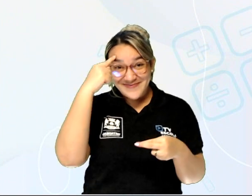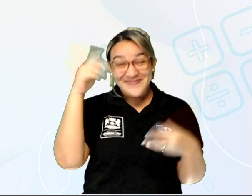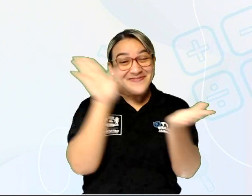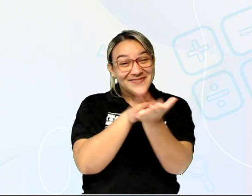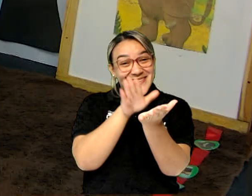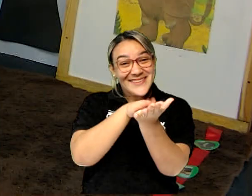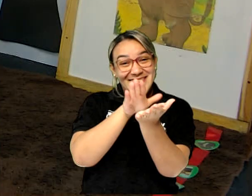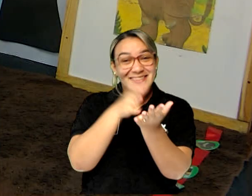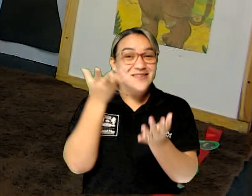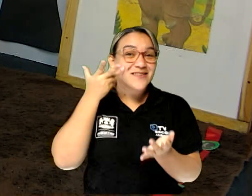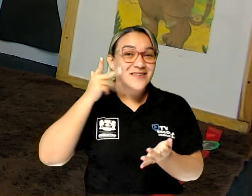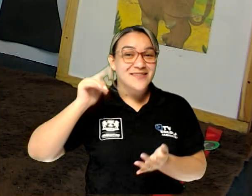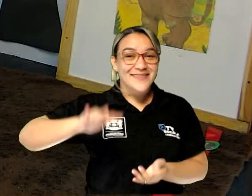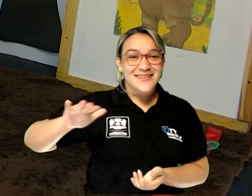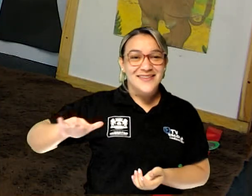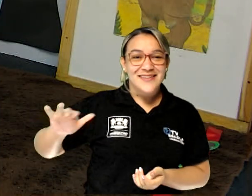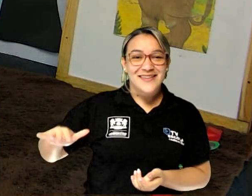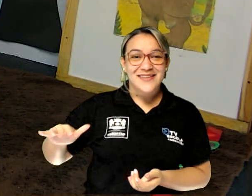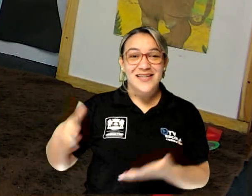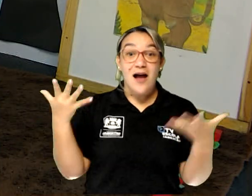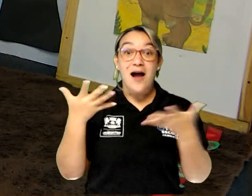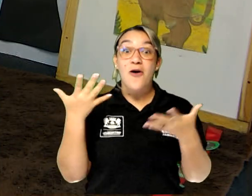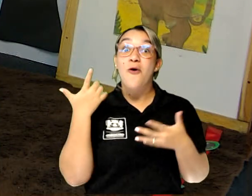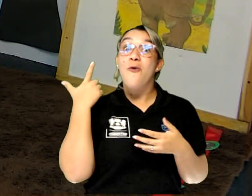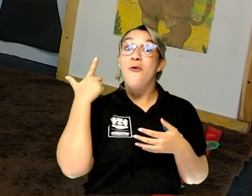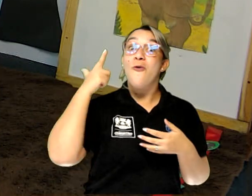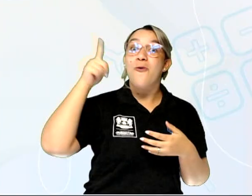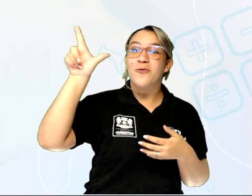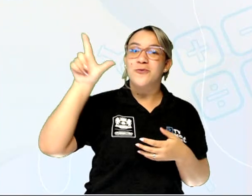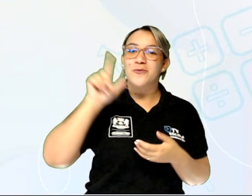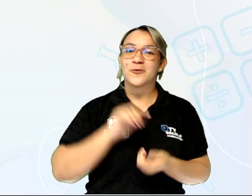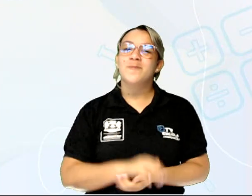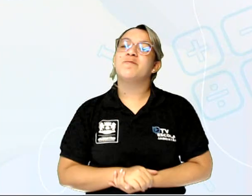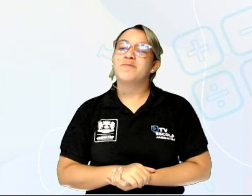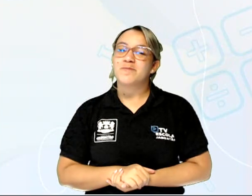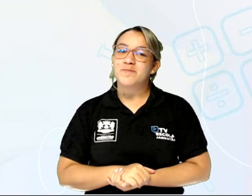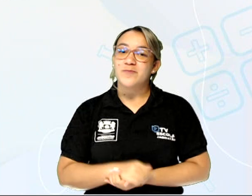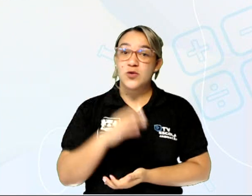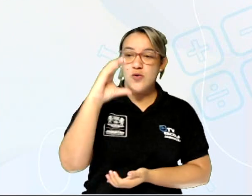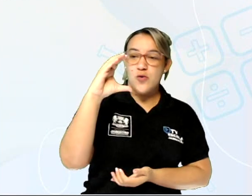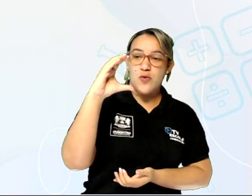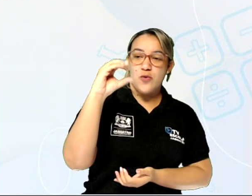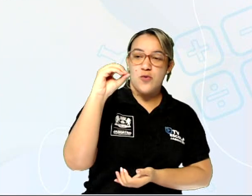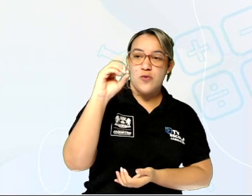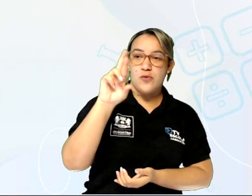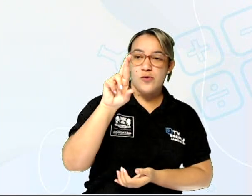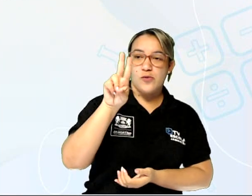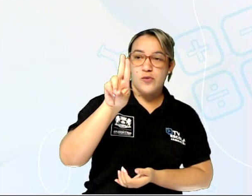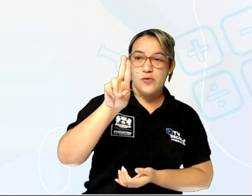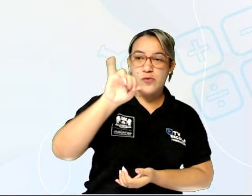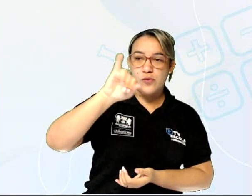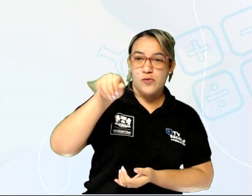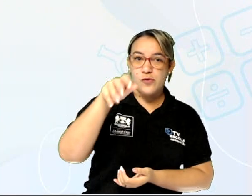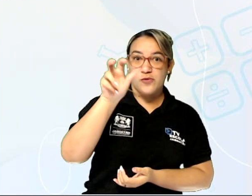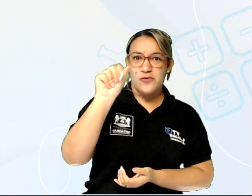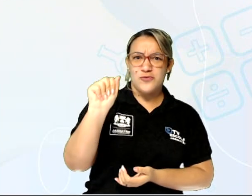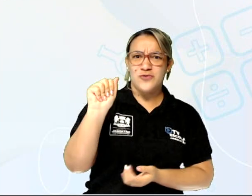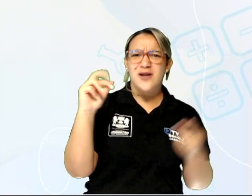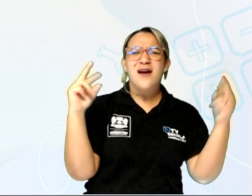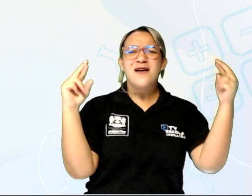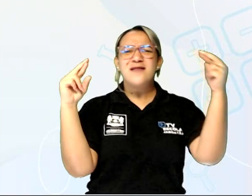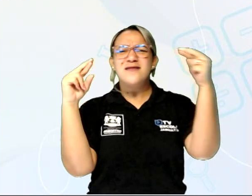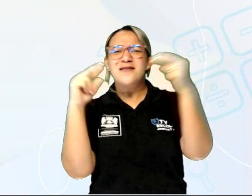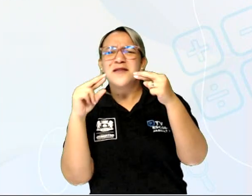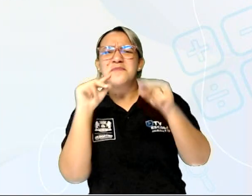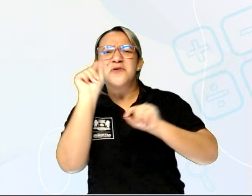Muito bem, crianças. Vamos para o próximo animal. E coruja? A palavra coruja rima